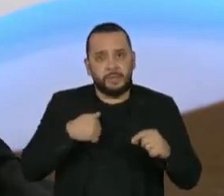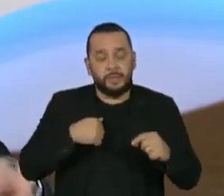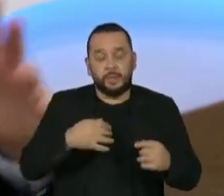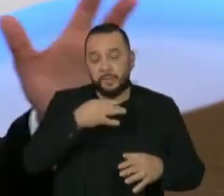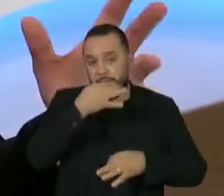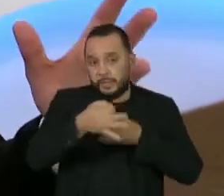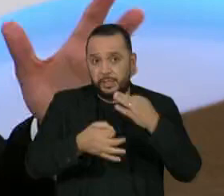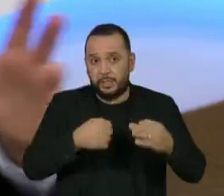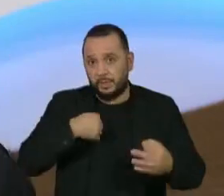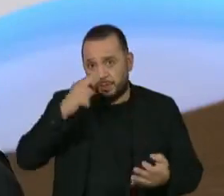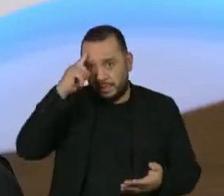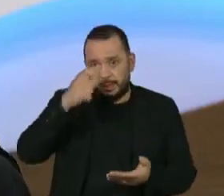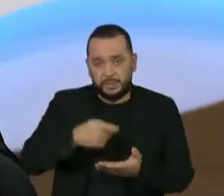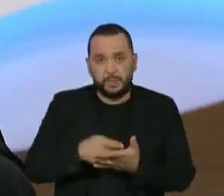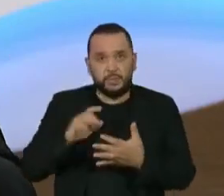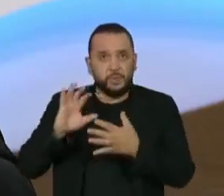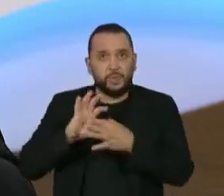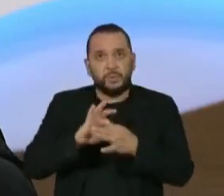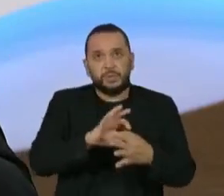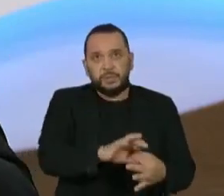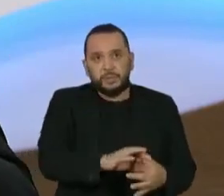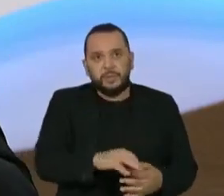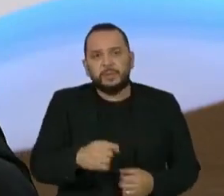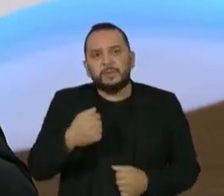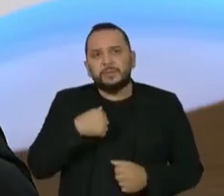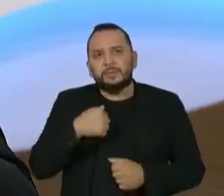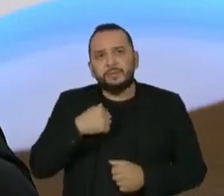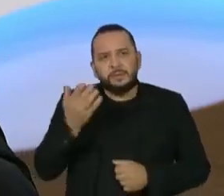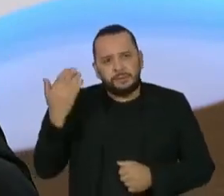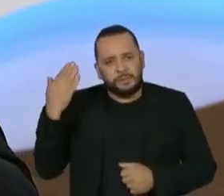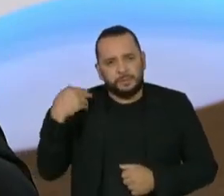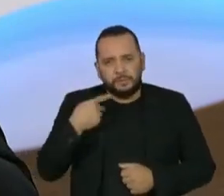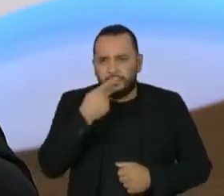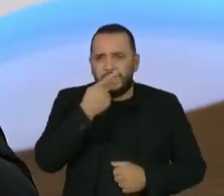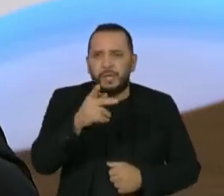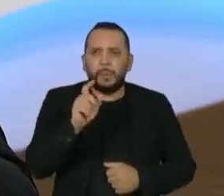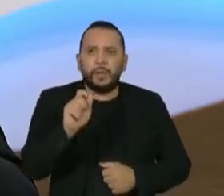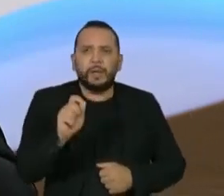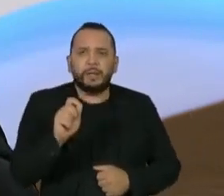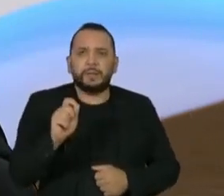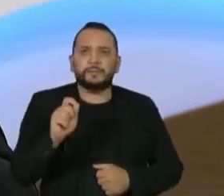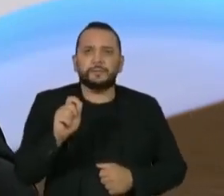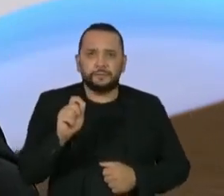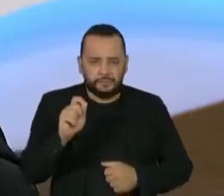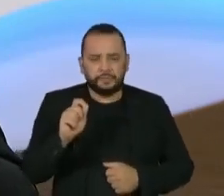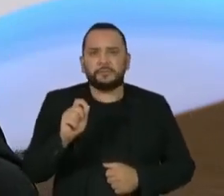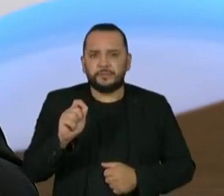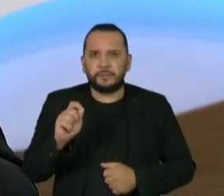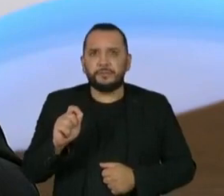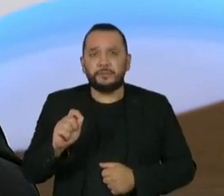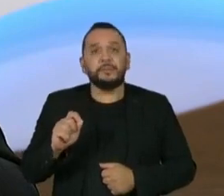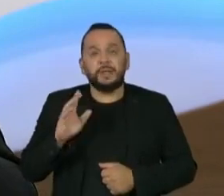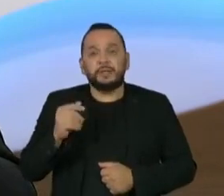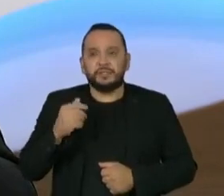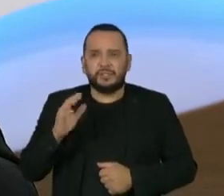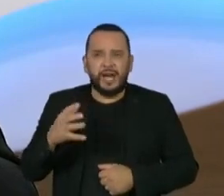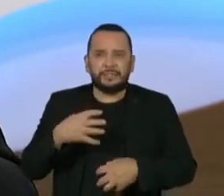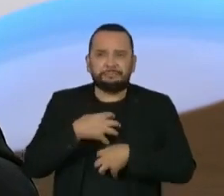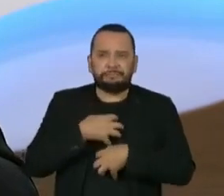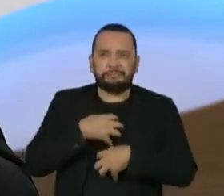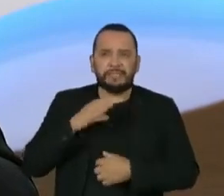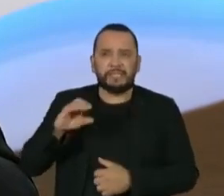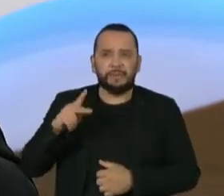decisões, diante do contexto. O que eu fiz naquele momento, e nós nunca podemos desconsiderar um fato que tocou muito ao Senado Federal na pandemia,